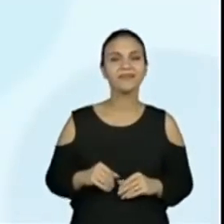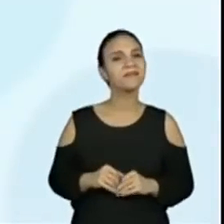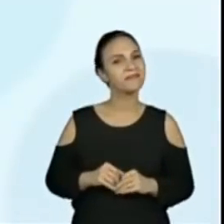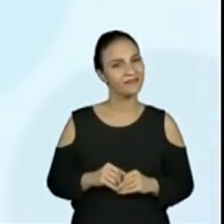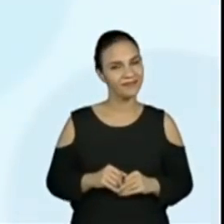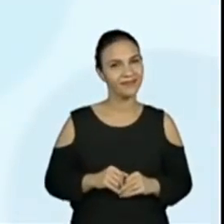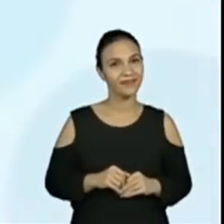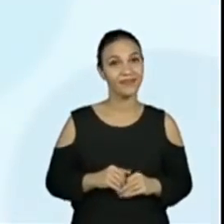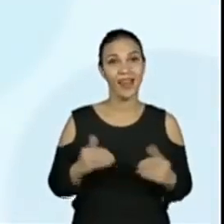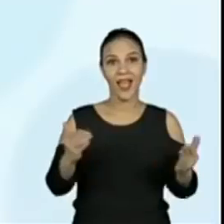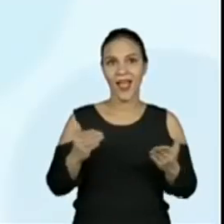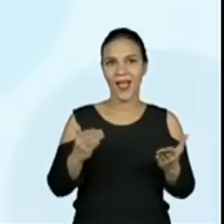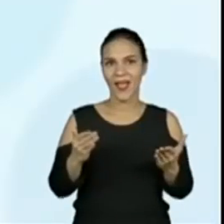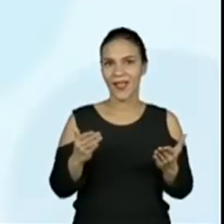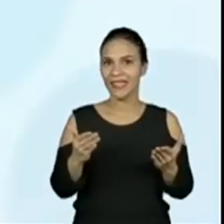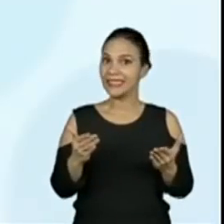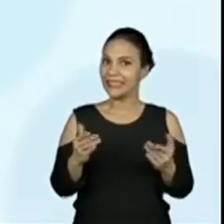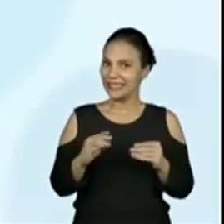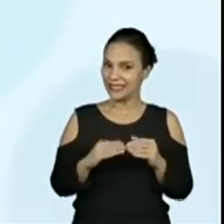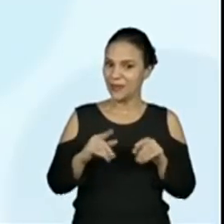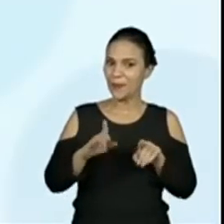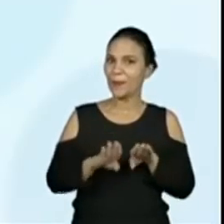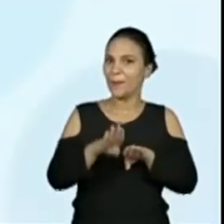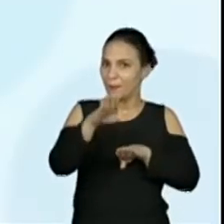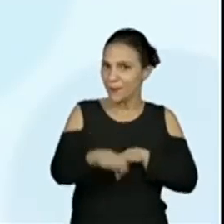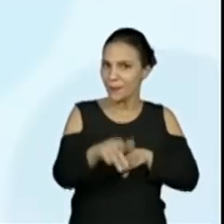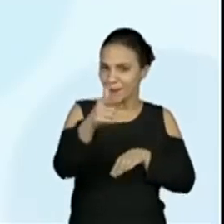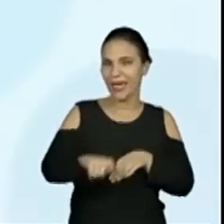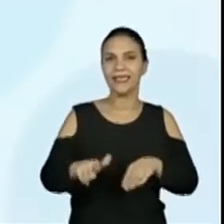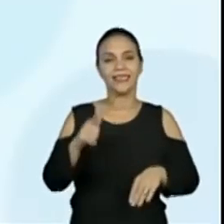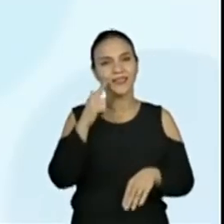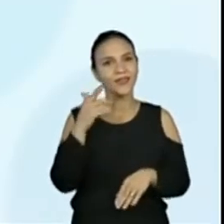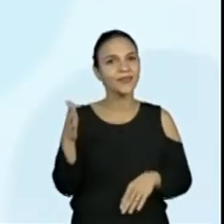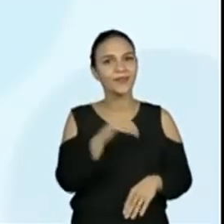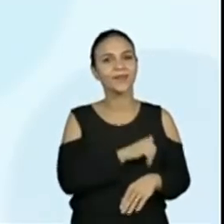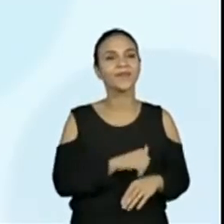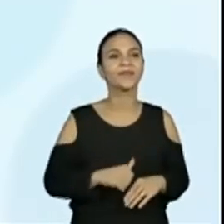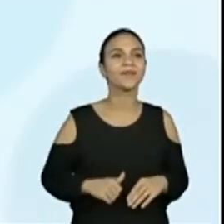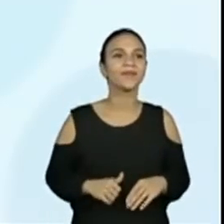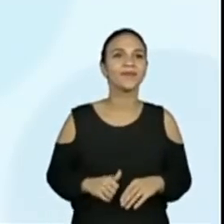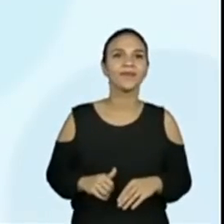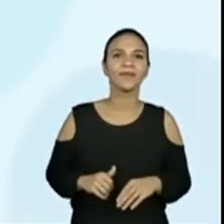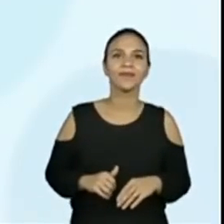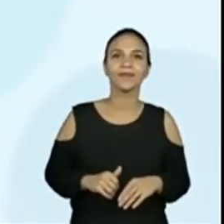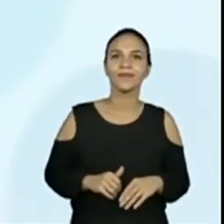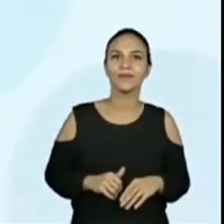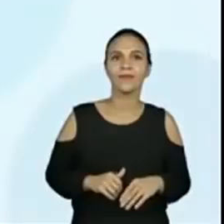parte. Agora vamos para o próximo. É esse daqui.